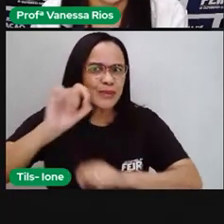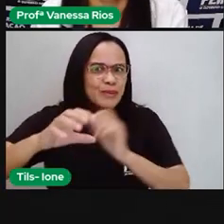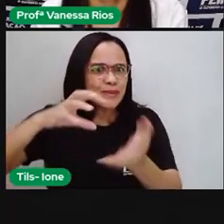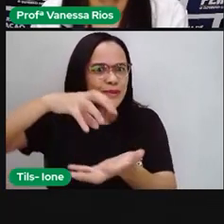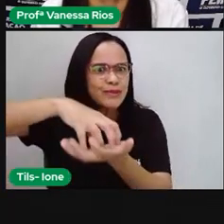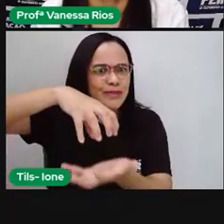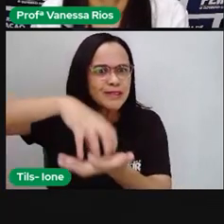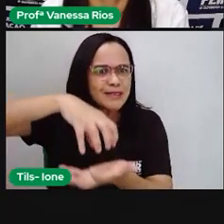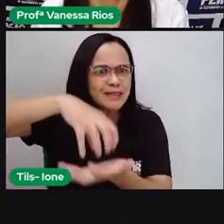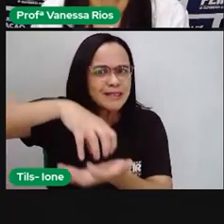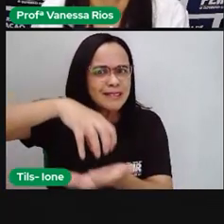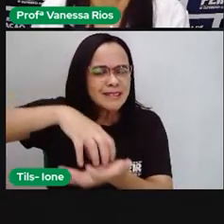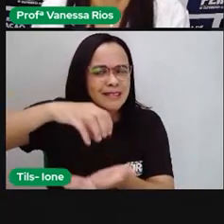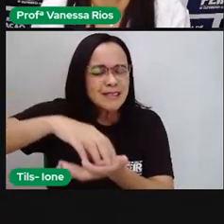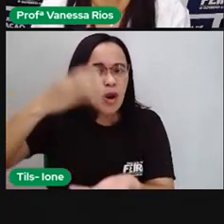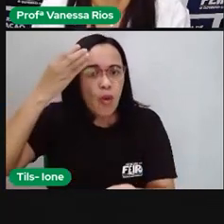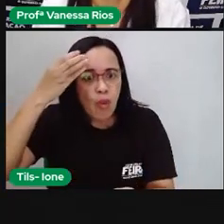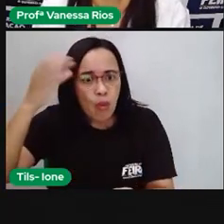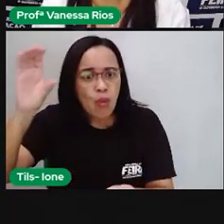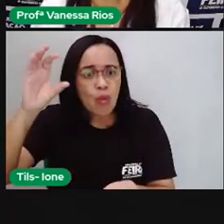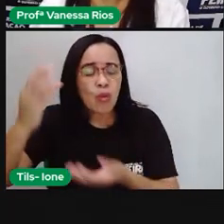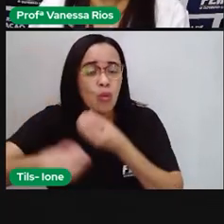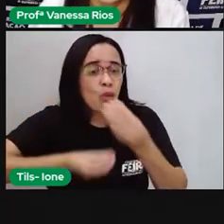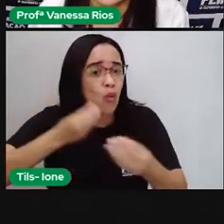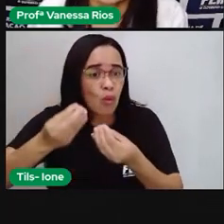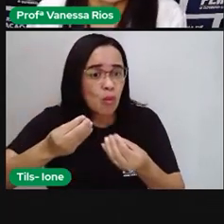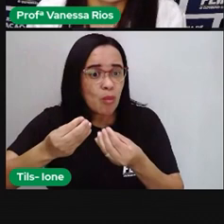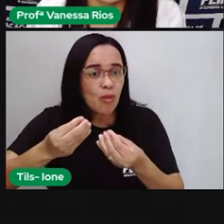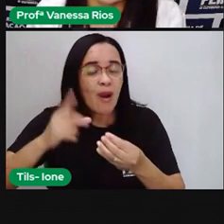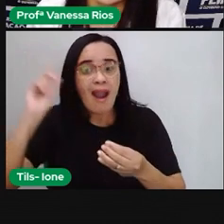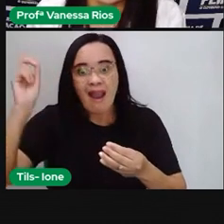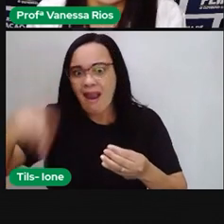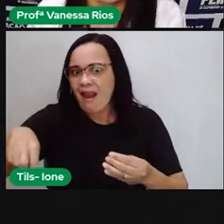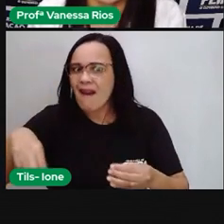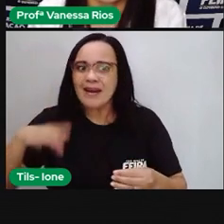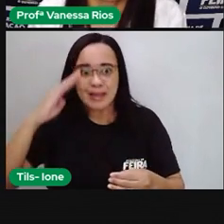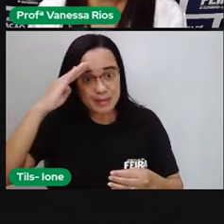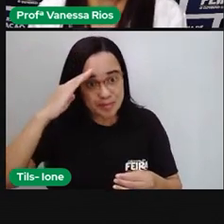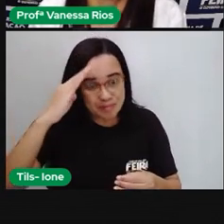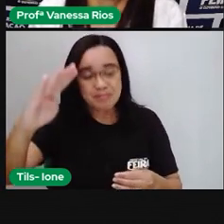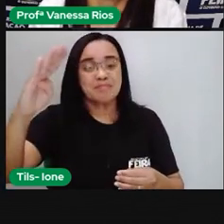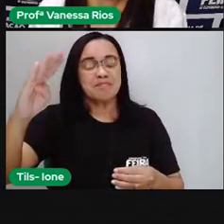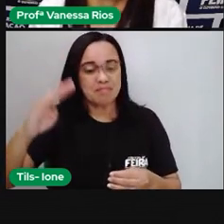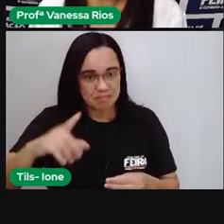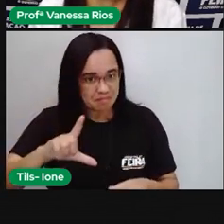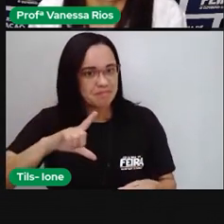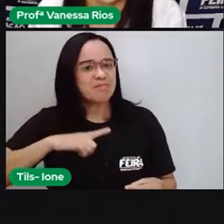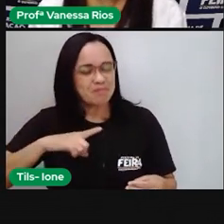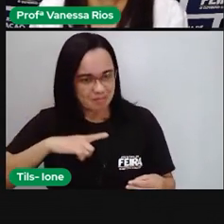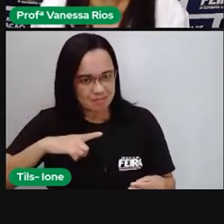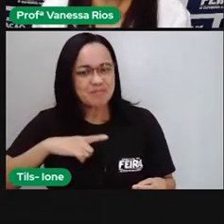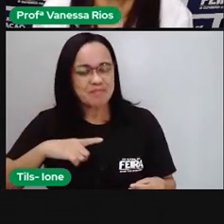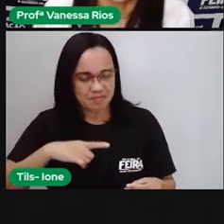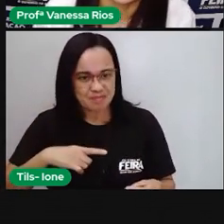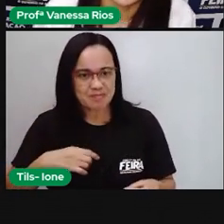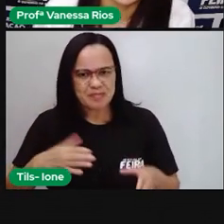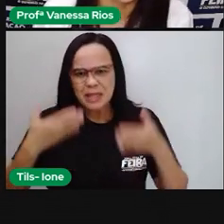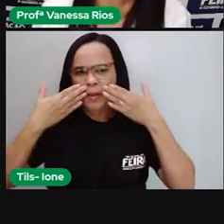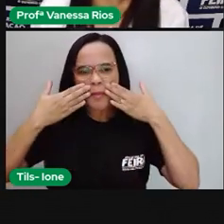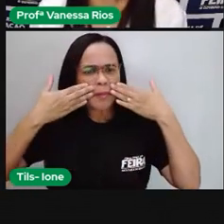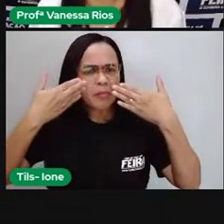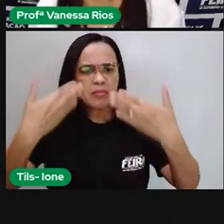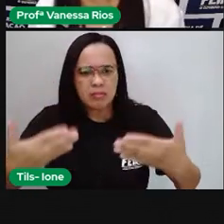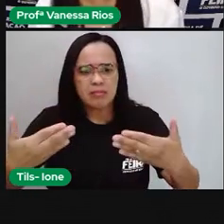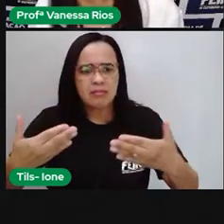diversidade cultural numa forma muito grande, numa forma muito amostra, né?